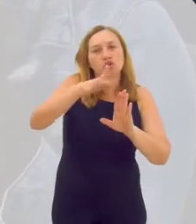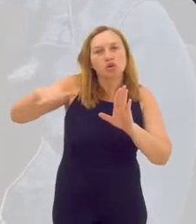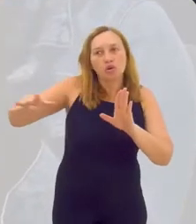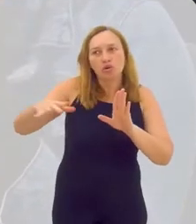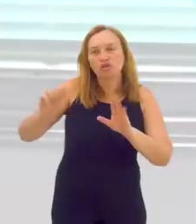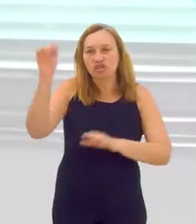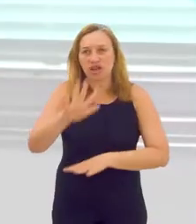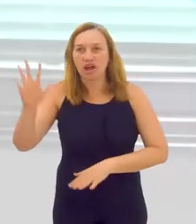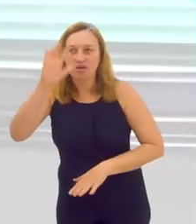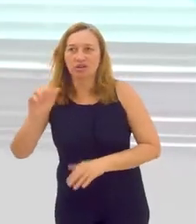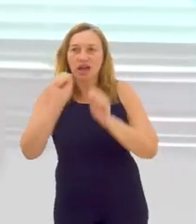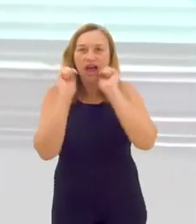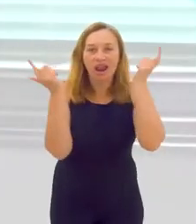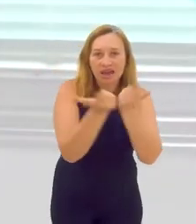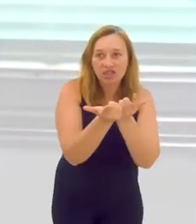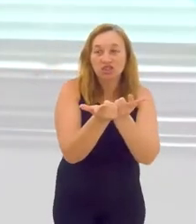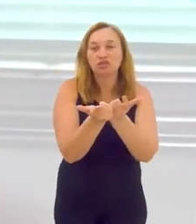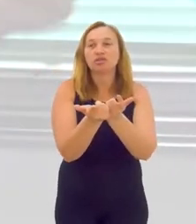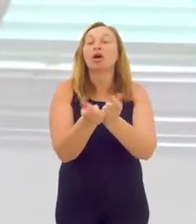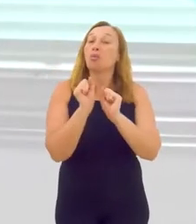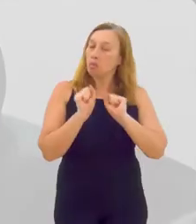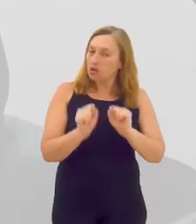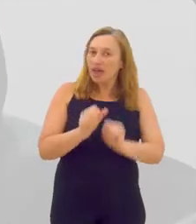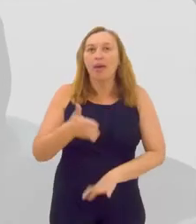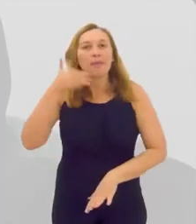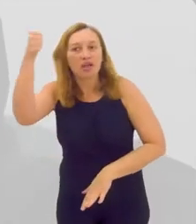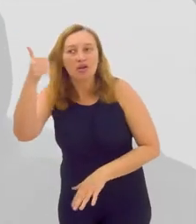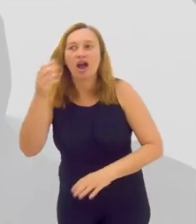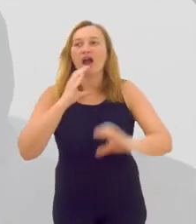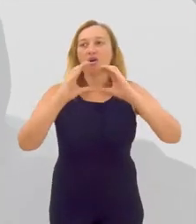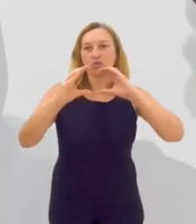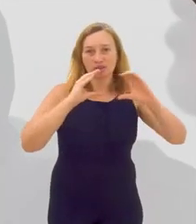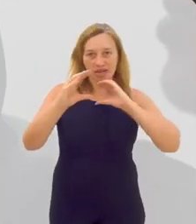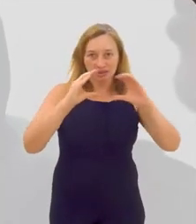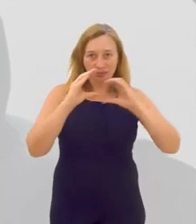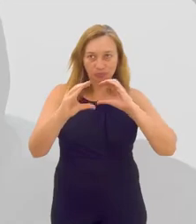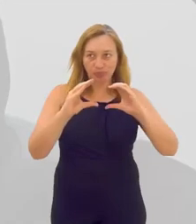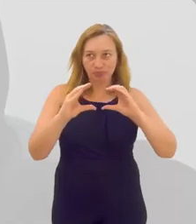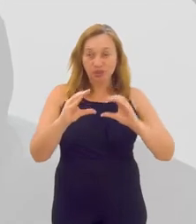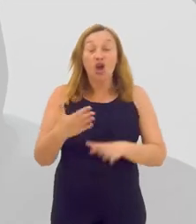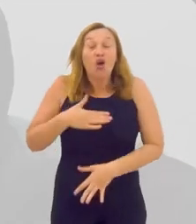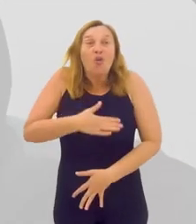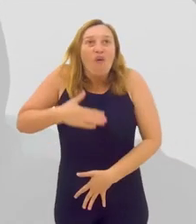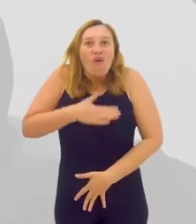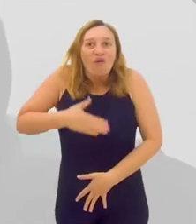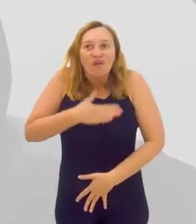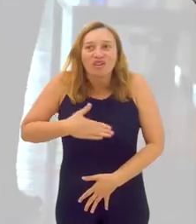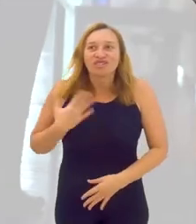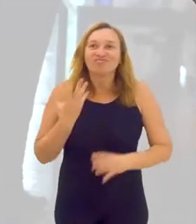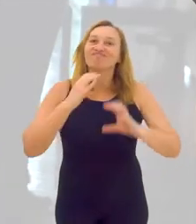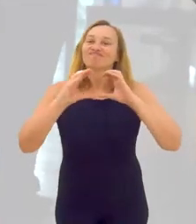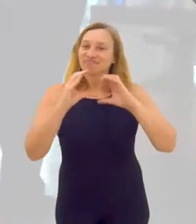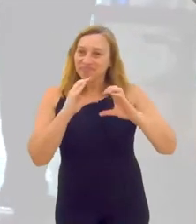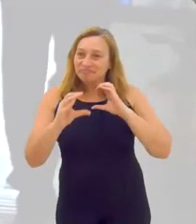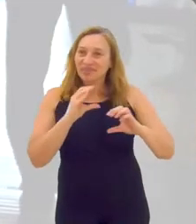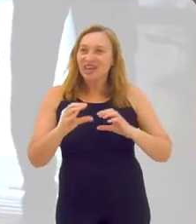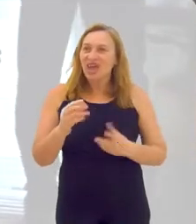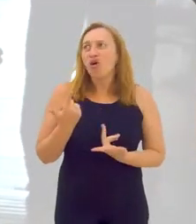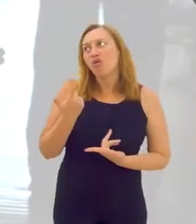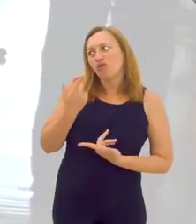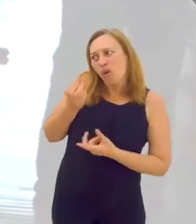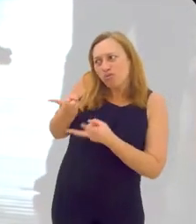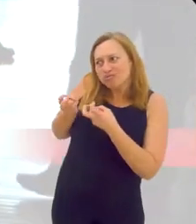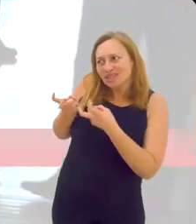protocolo geral da Assembleia Legislativa E com isso poder melhorar a comunicação Eu gosto muito de me